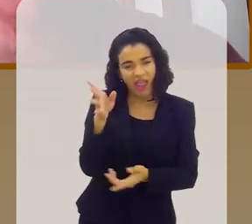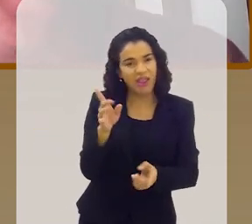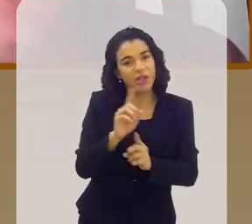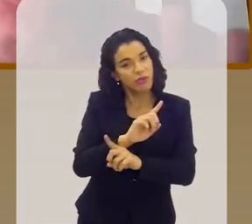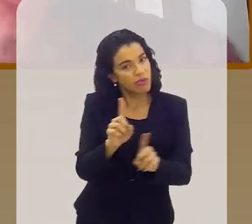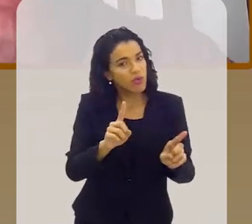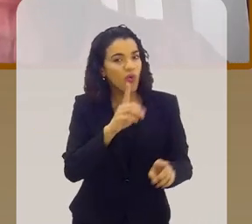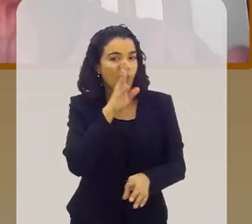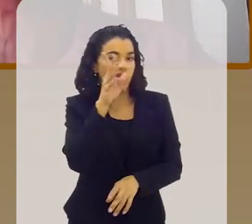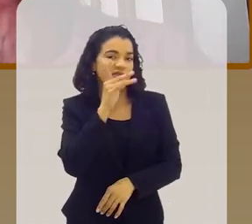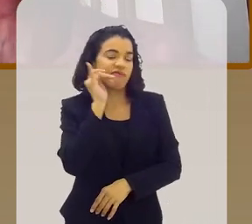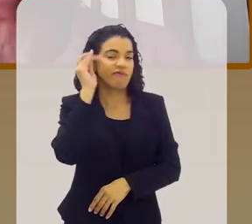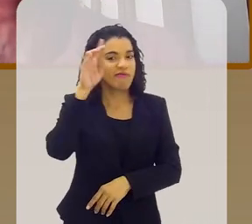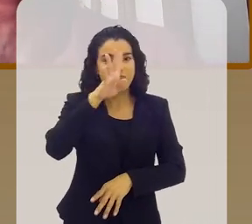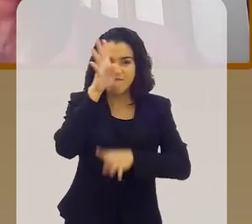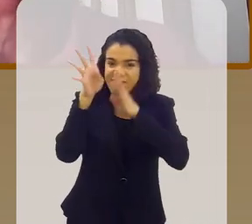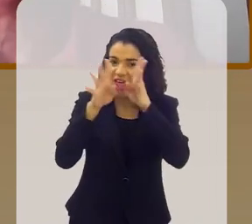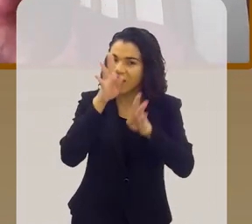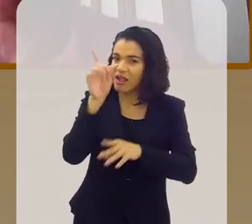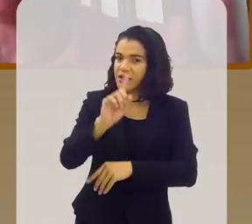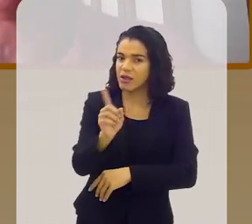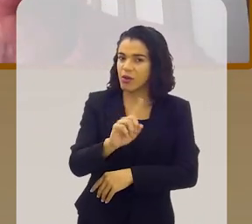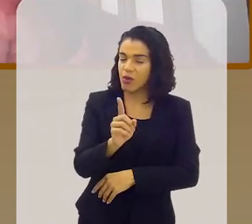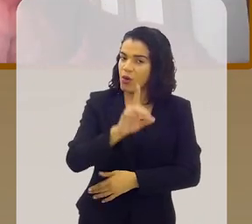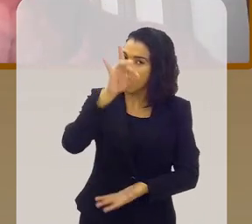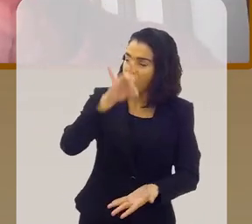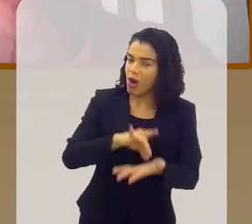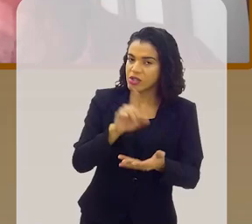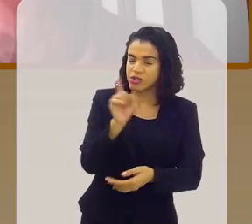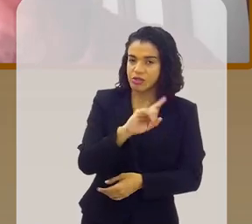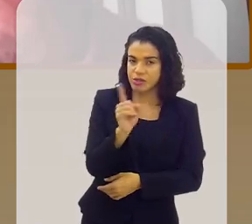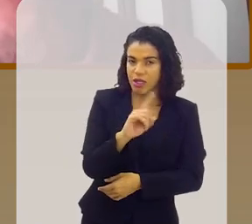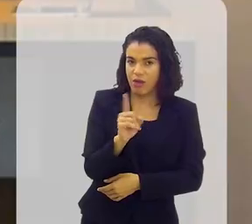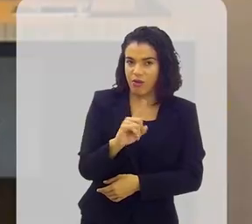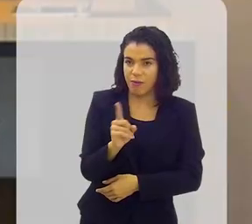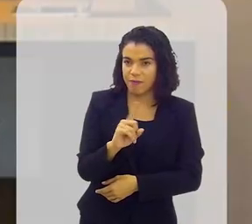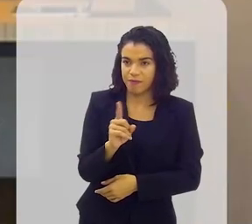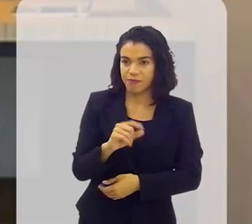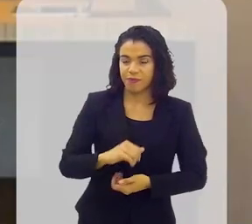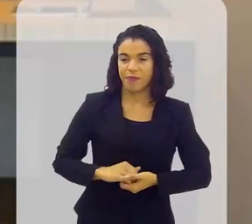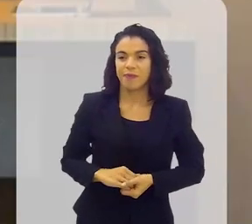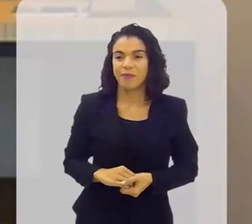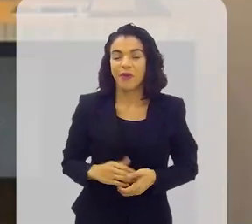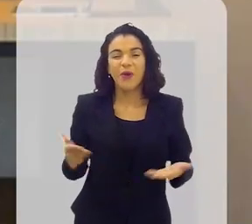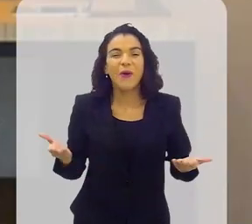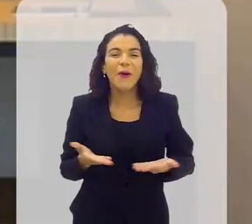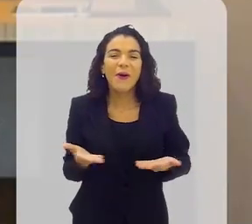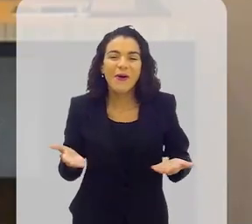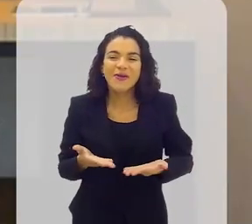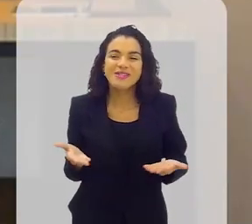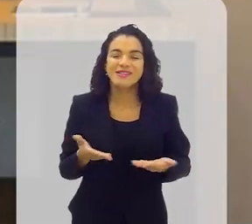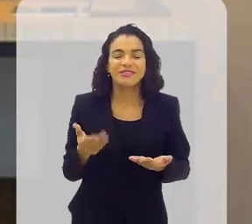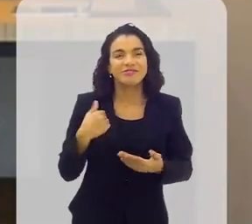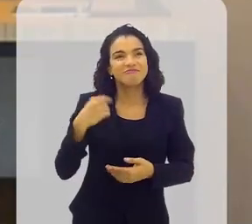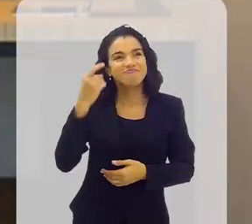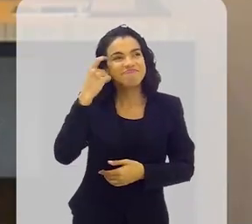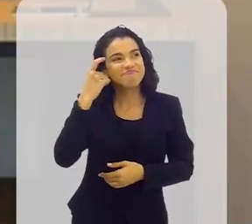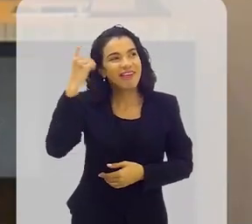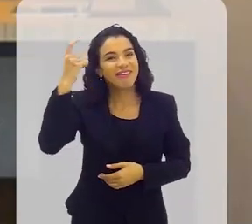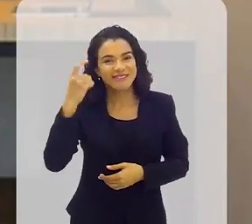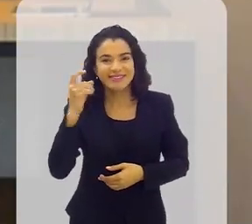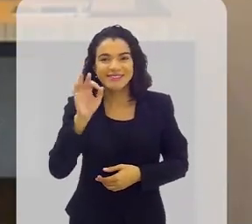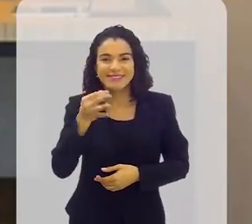Perfeito. Mas não vem contar a história. Porque não é isso. origem não Samba nunca foi isso. Não era isso. É hoje a gente